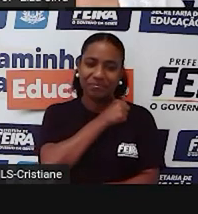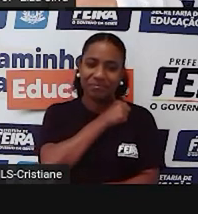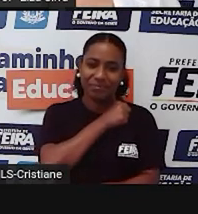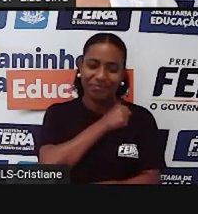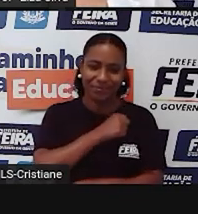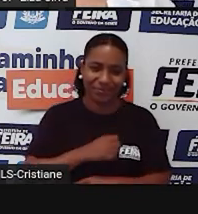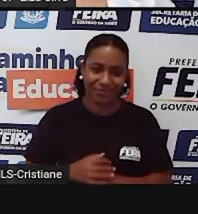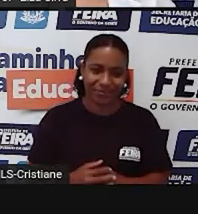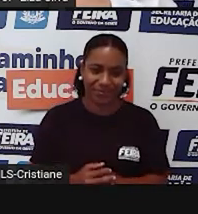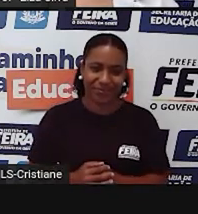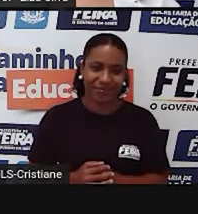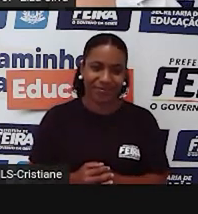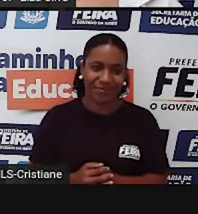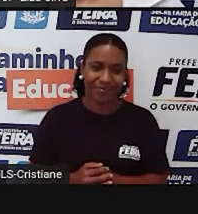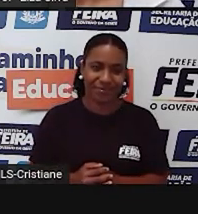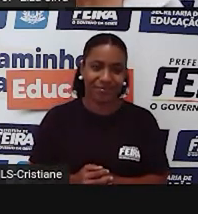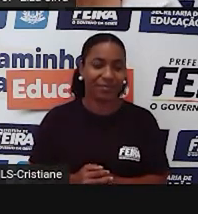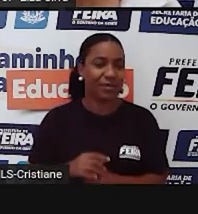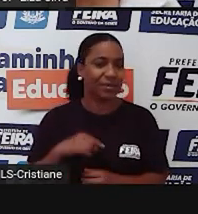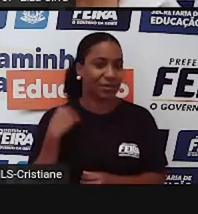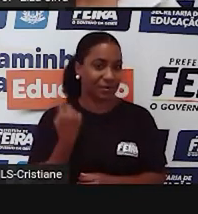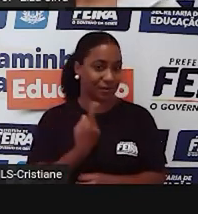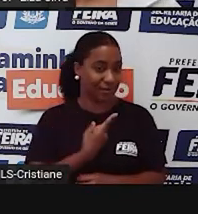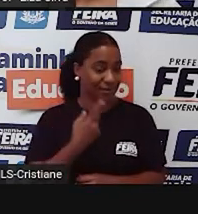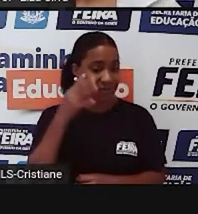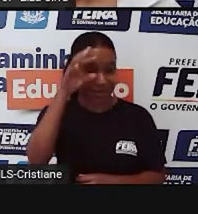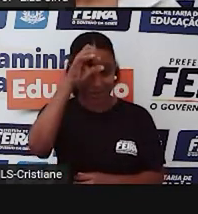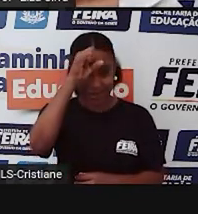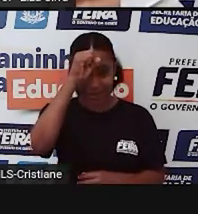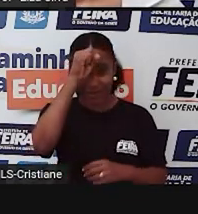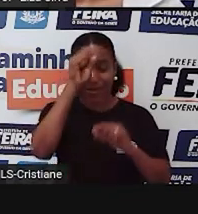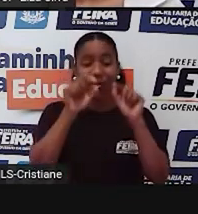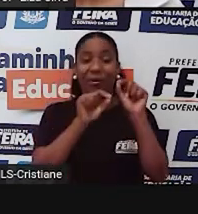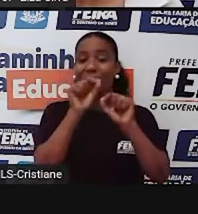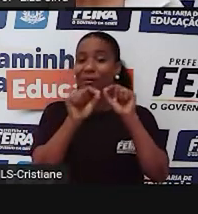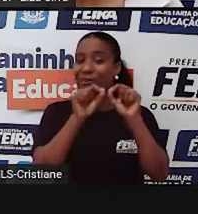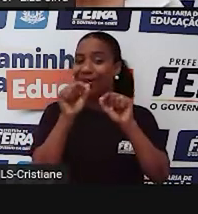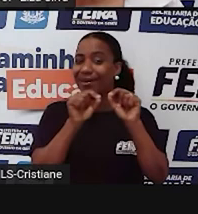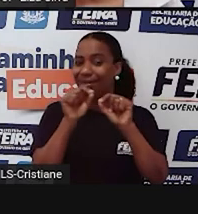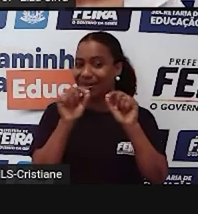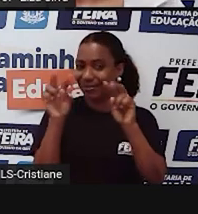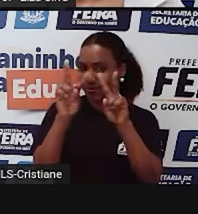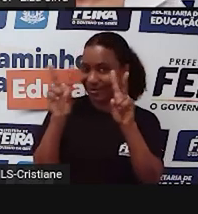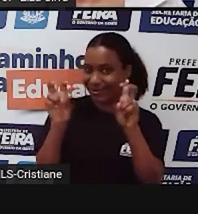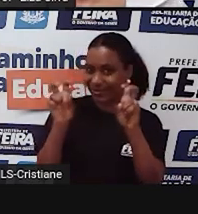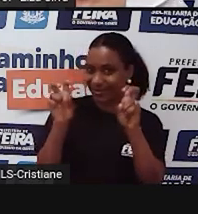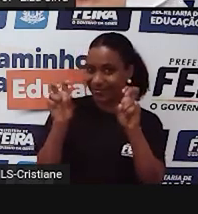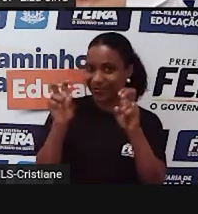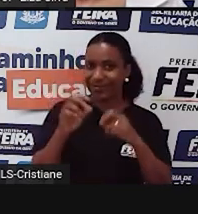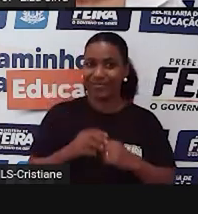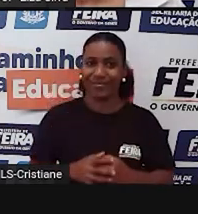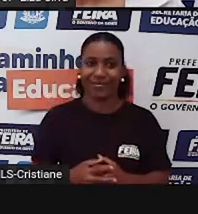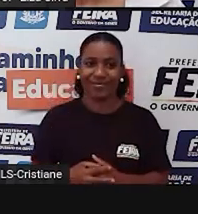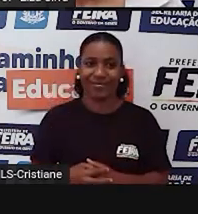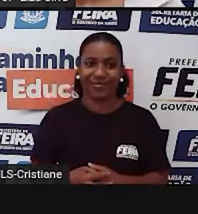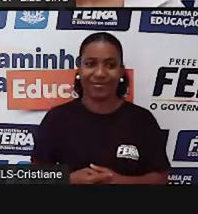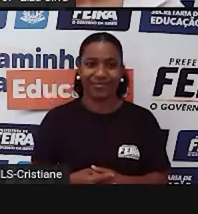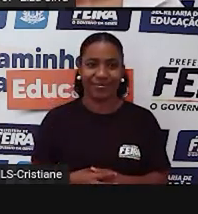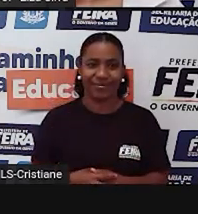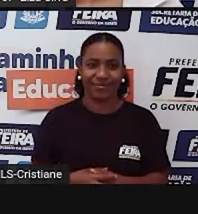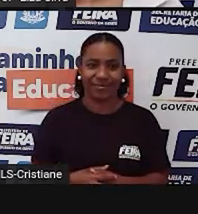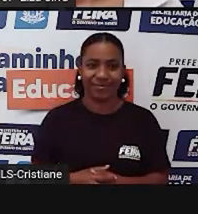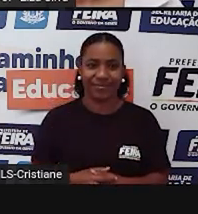o que é que a gente pode aprender com esses profetas, number one, there is no use of crying